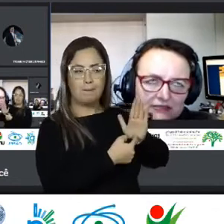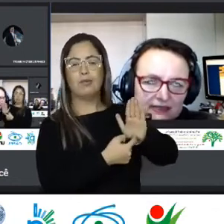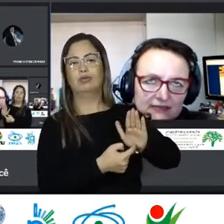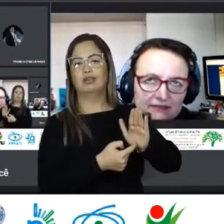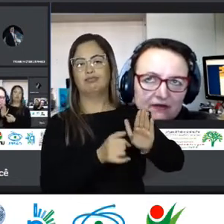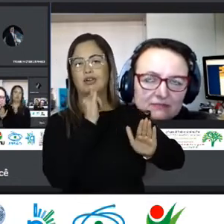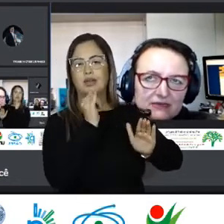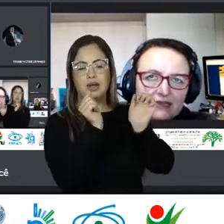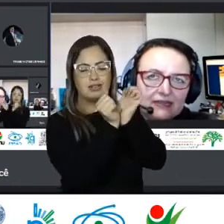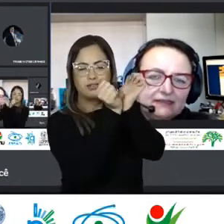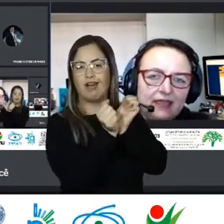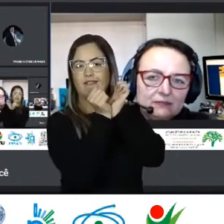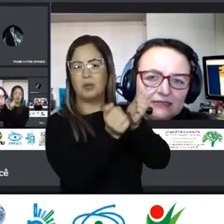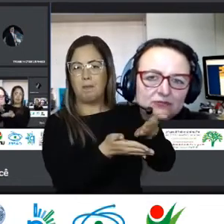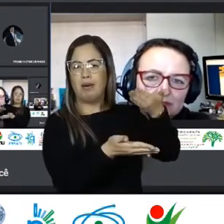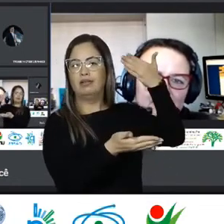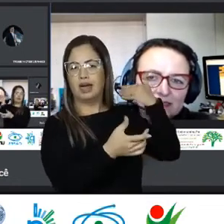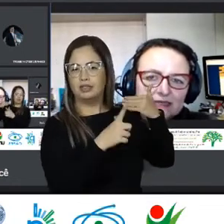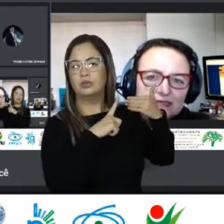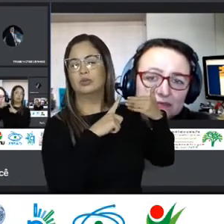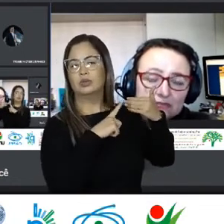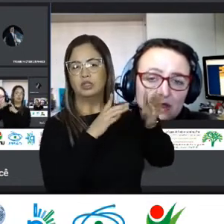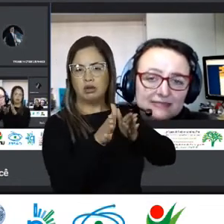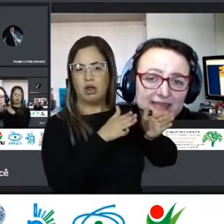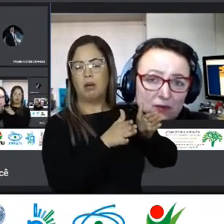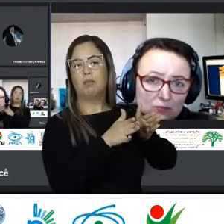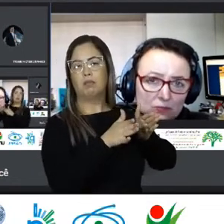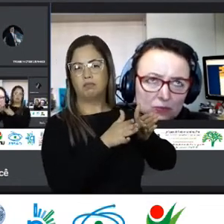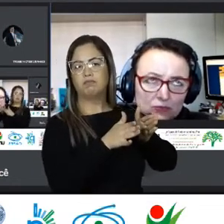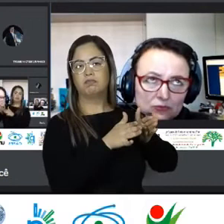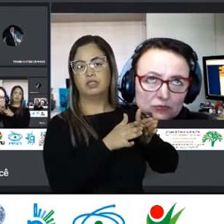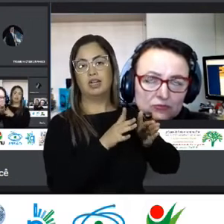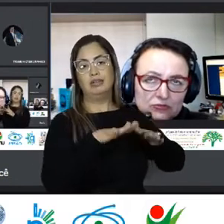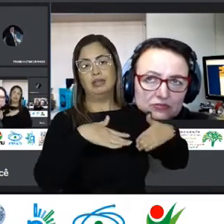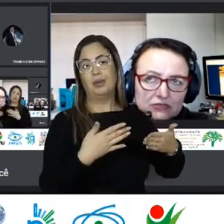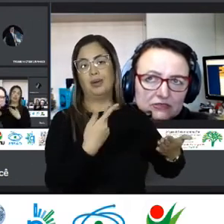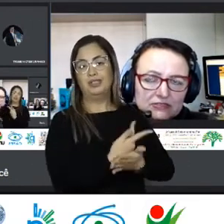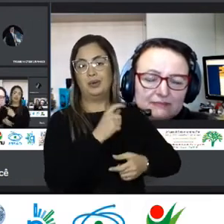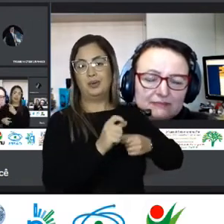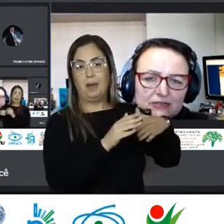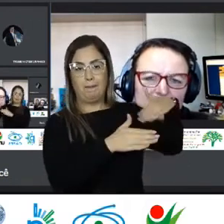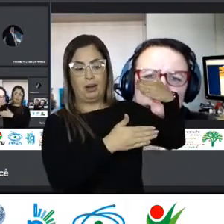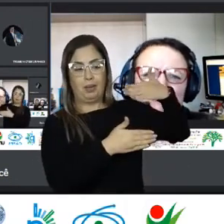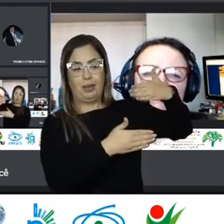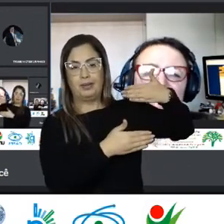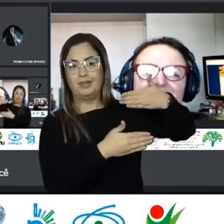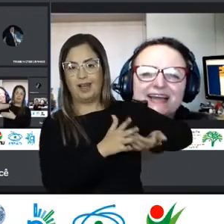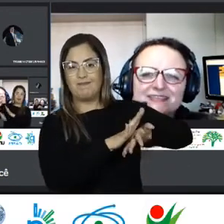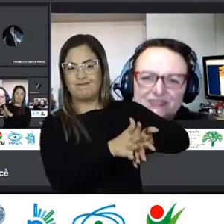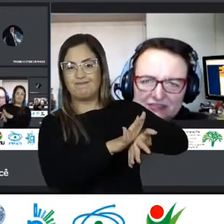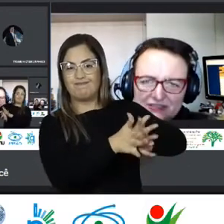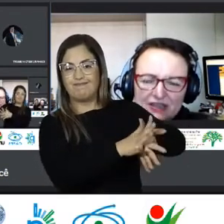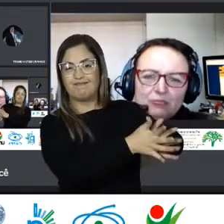Brasil Que de certa forma Ele tem uma leitura Não só racial Muito Discriminatória Mas